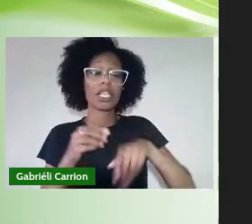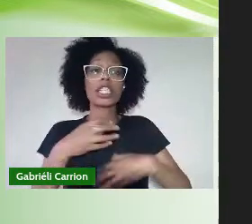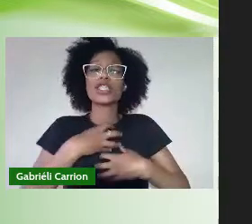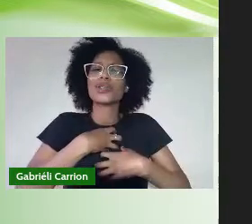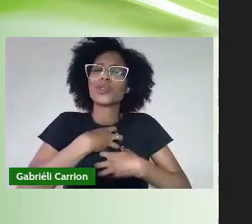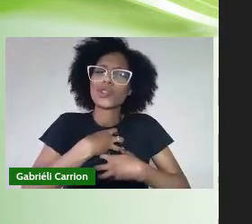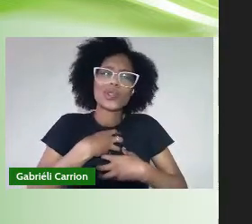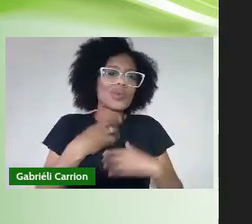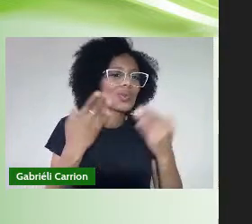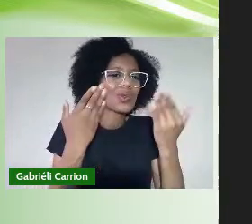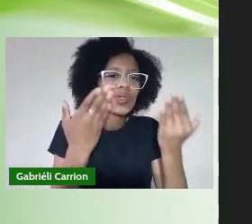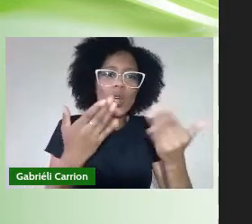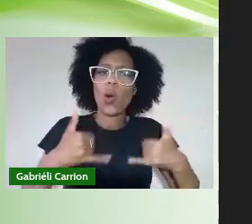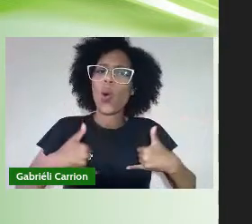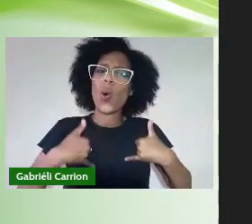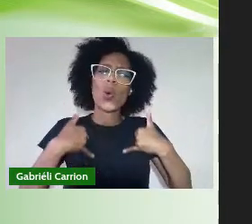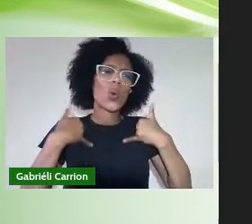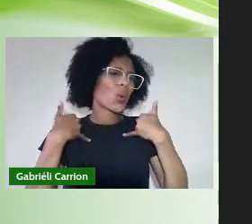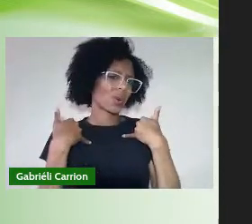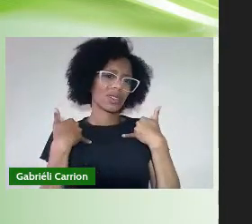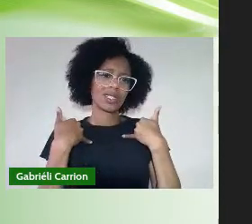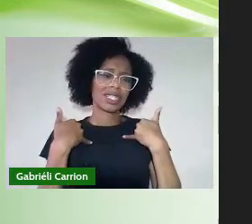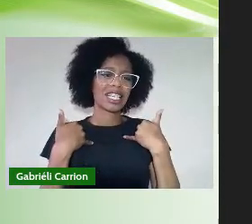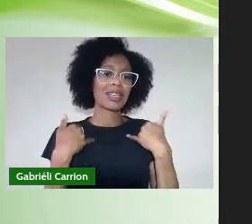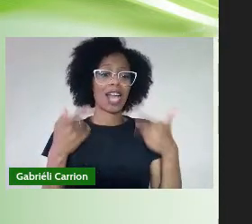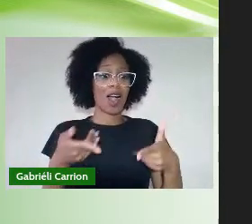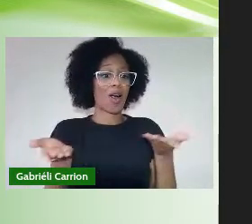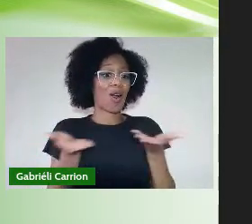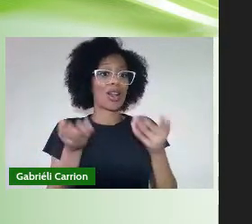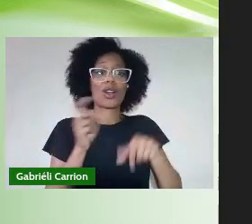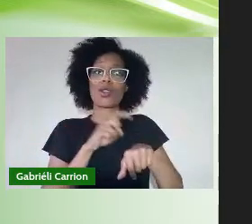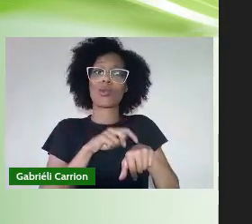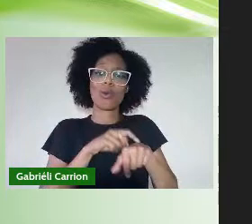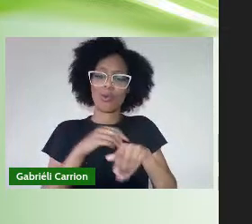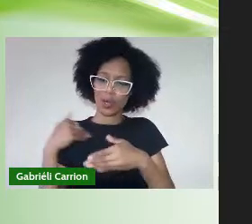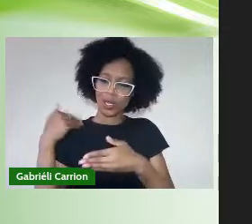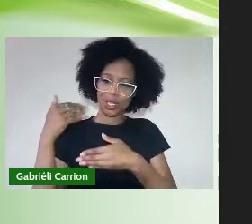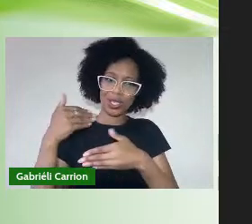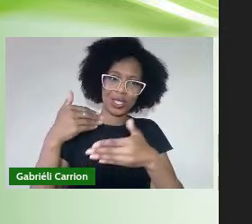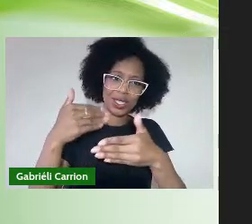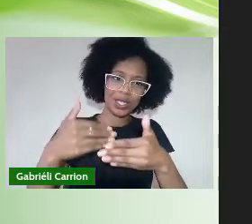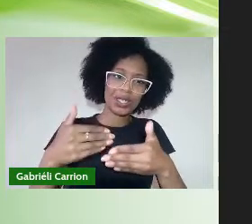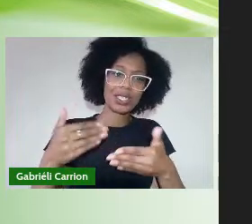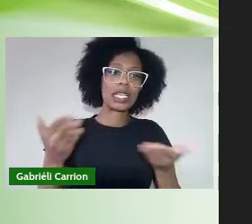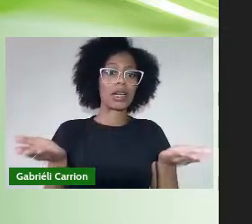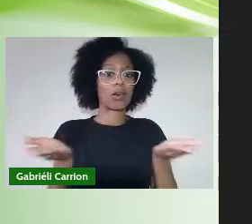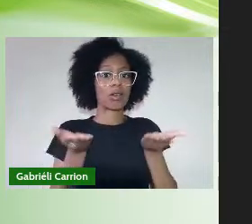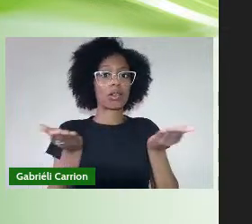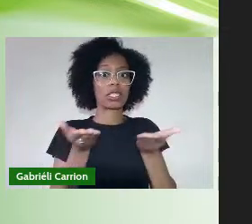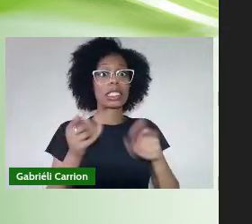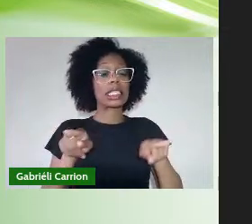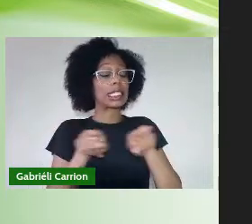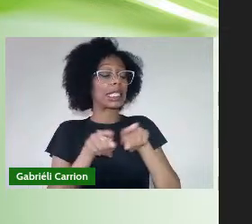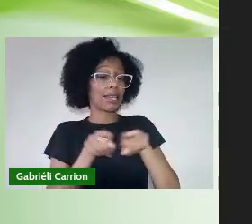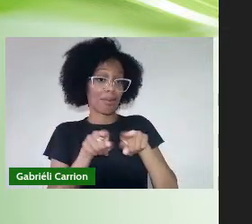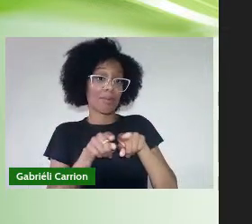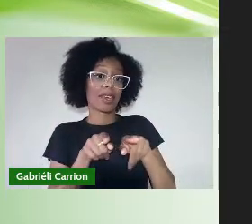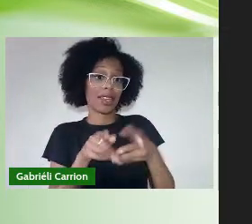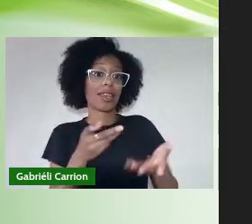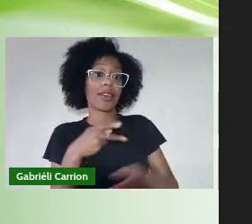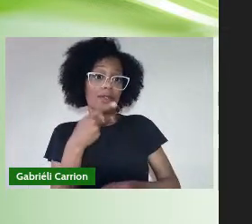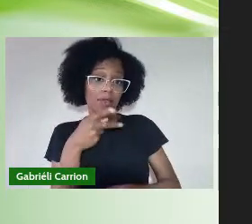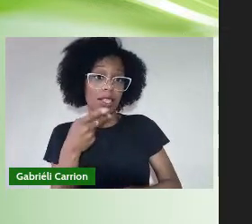imenso Num momento de passagem Como este E que hoje também Nós temos um